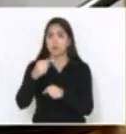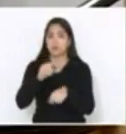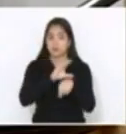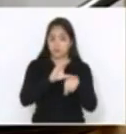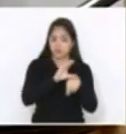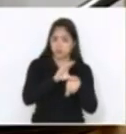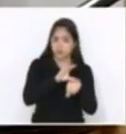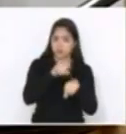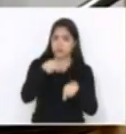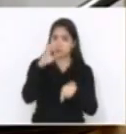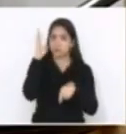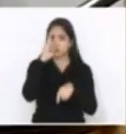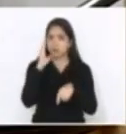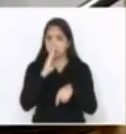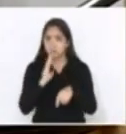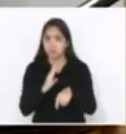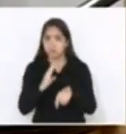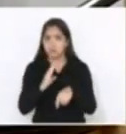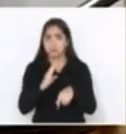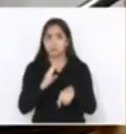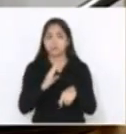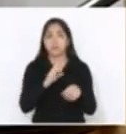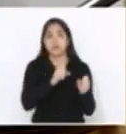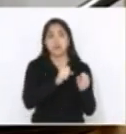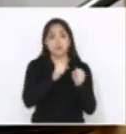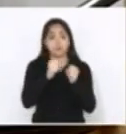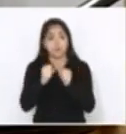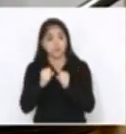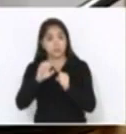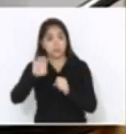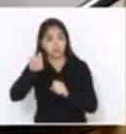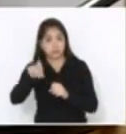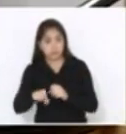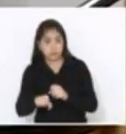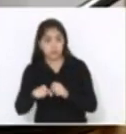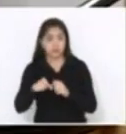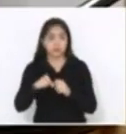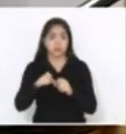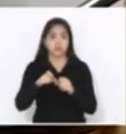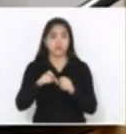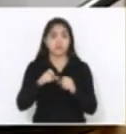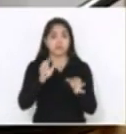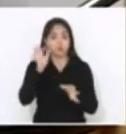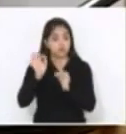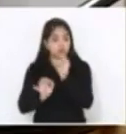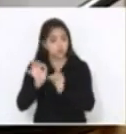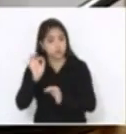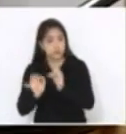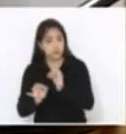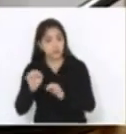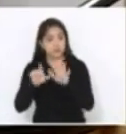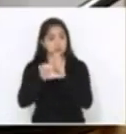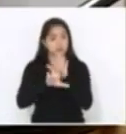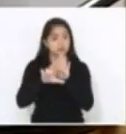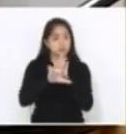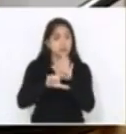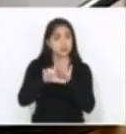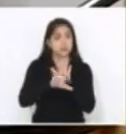artigo 2º, legislativo, executivo e judiciário. Não está ali executivo, judiciário e legislativo. O primeiro é o legislativo, que é o representante do povo.